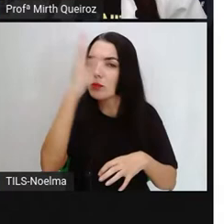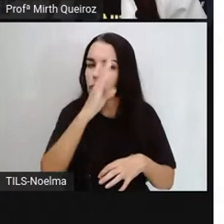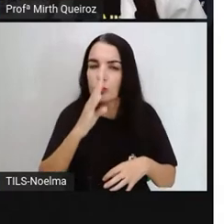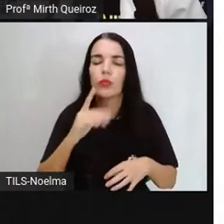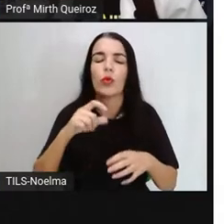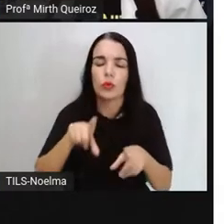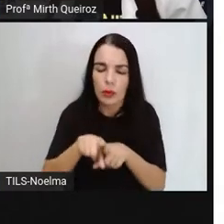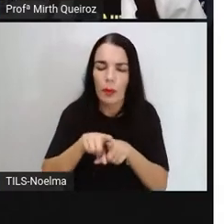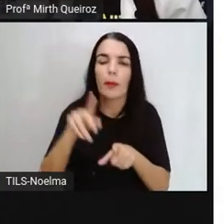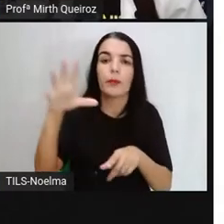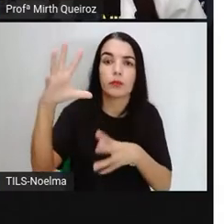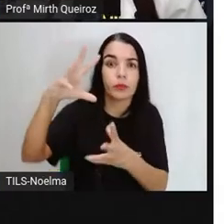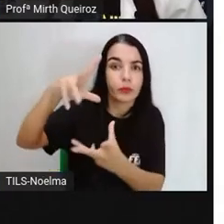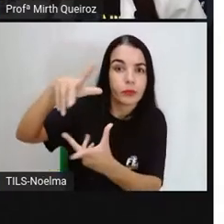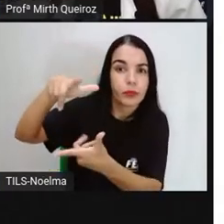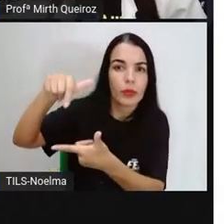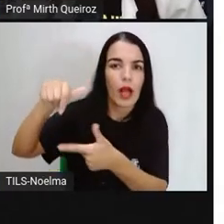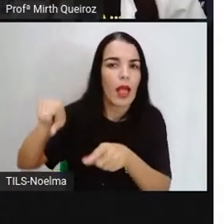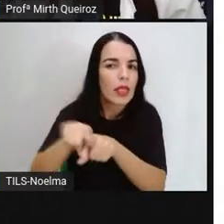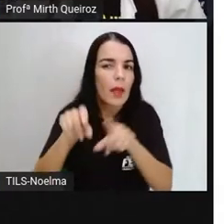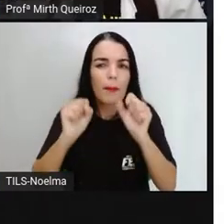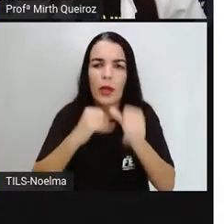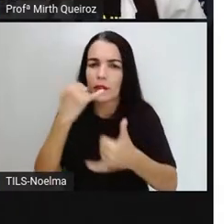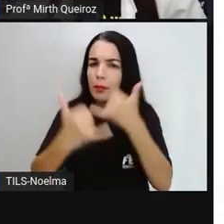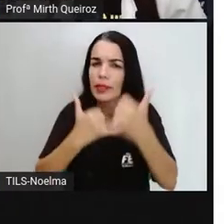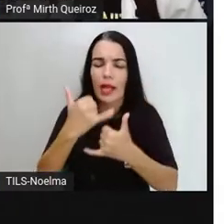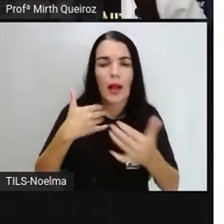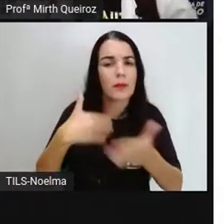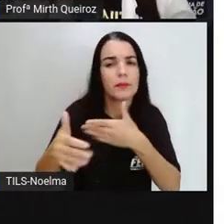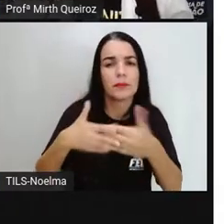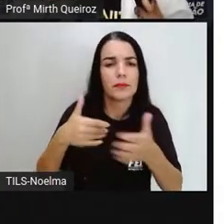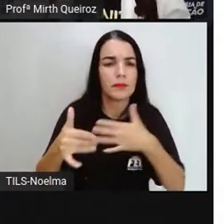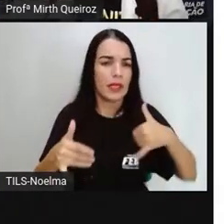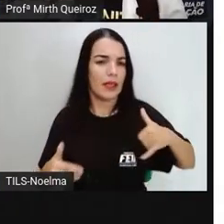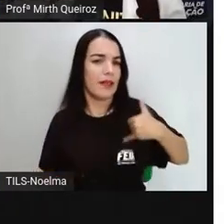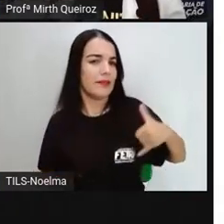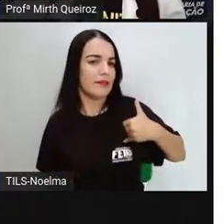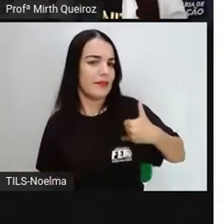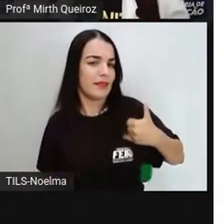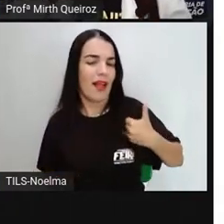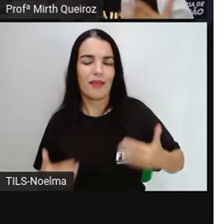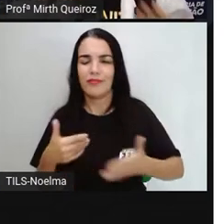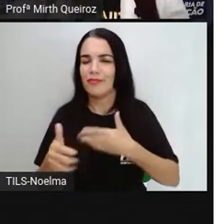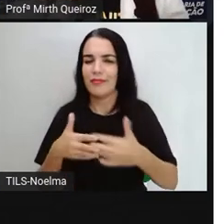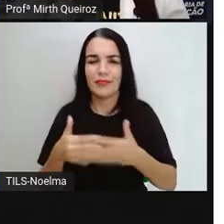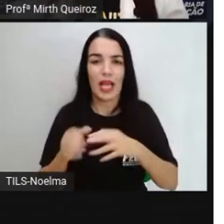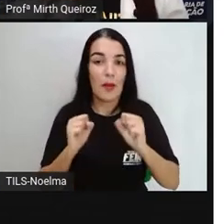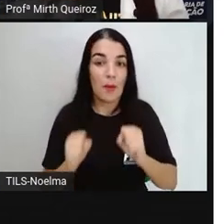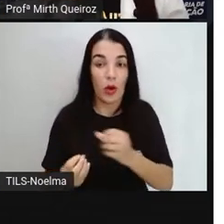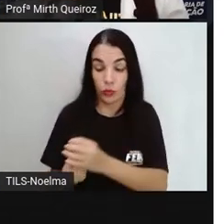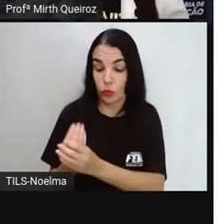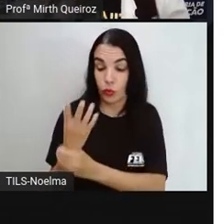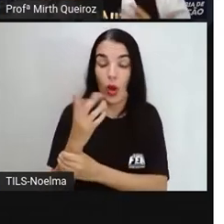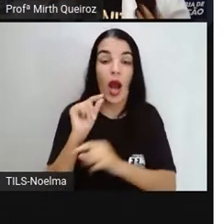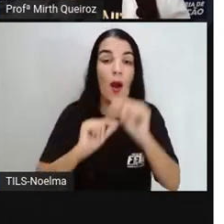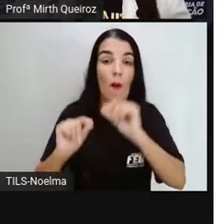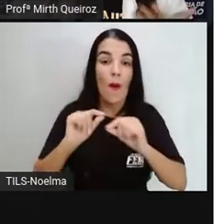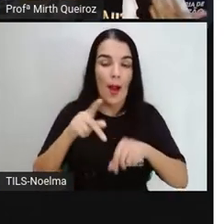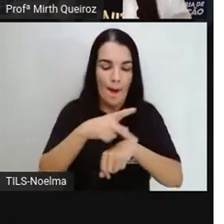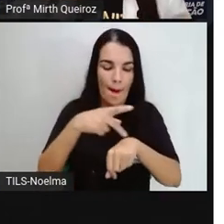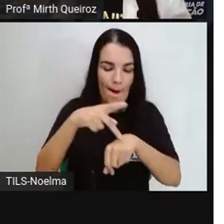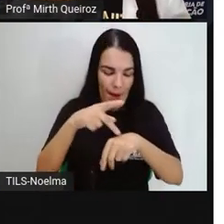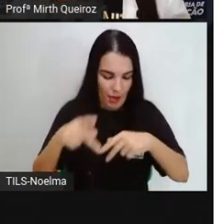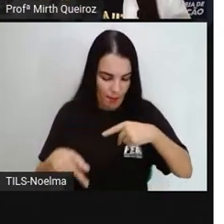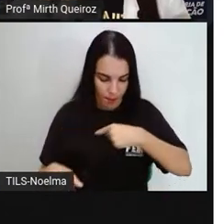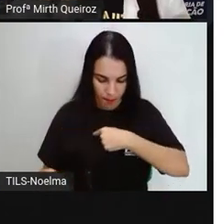diferentes faixas etárias, de diferentes idades. Acredite-se que o tangram, ele surgiu na China pela dinastia